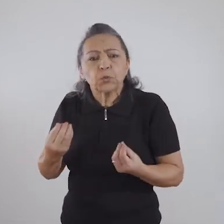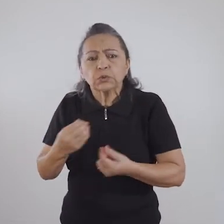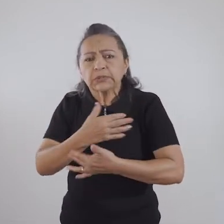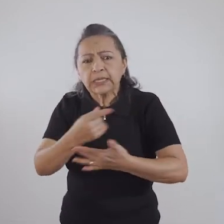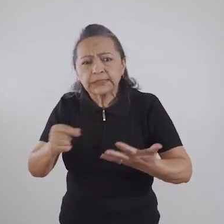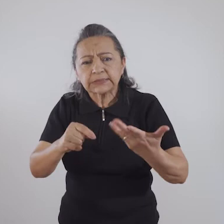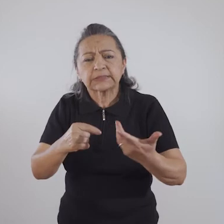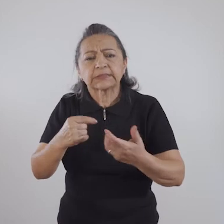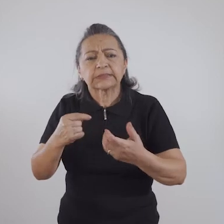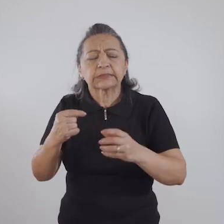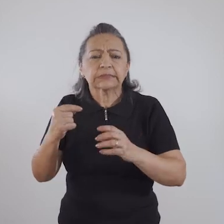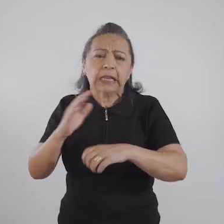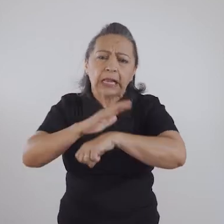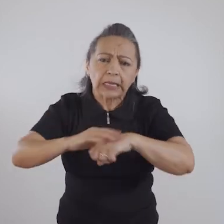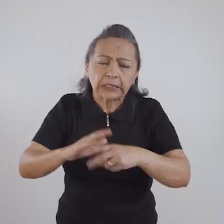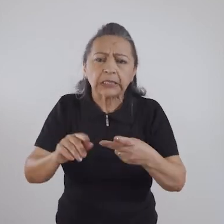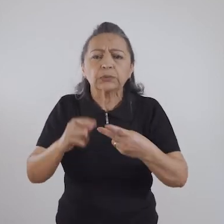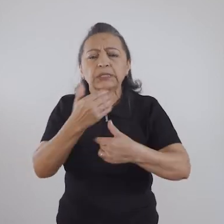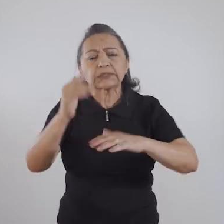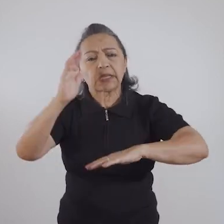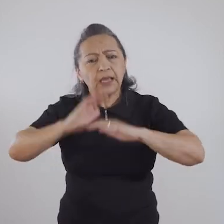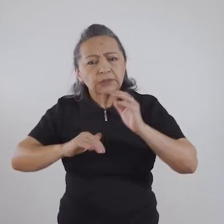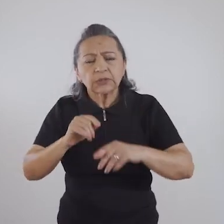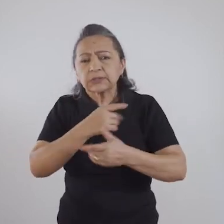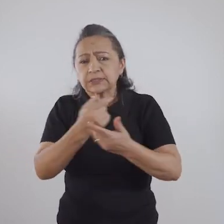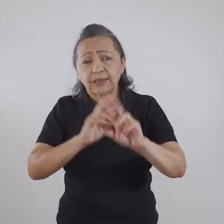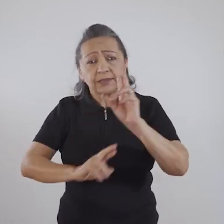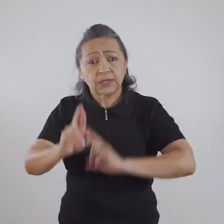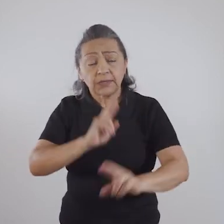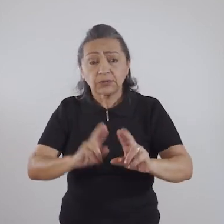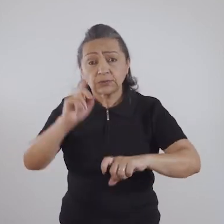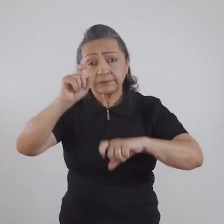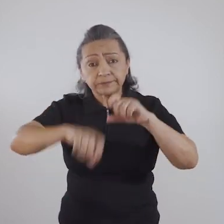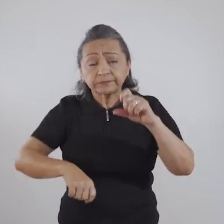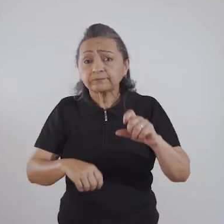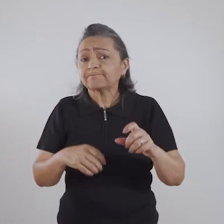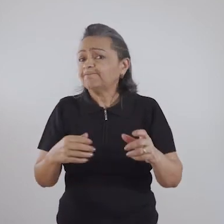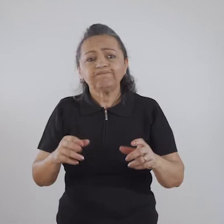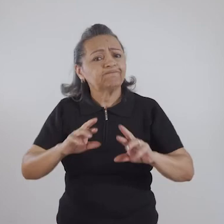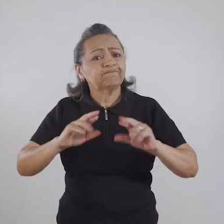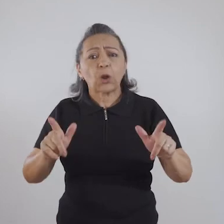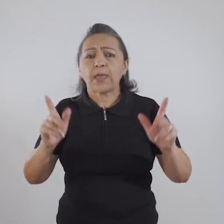esse sentimento de que muitas dessas ações, desses afetos, desses carinhos, desse